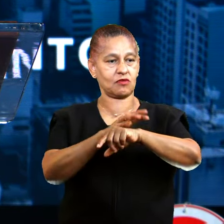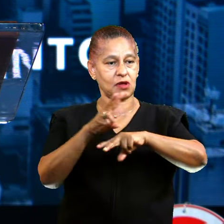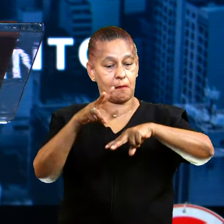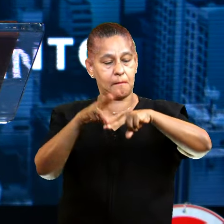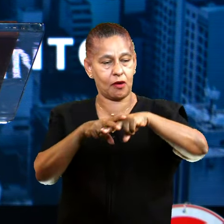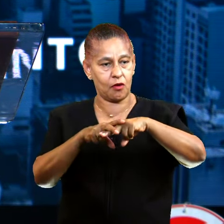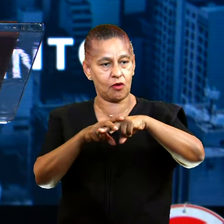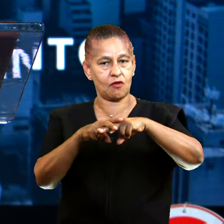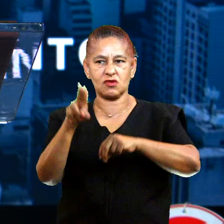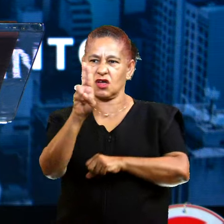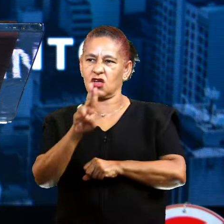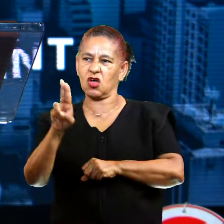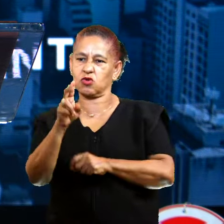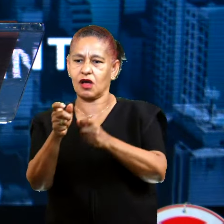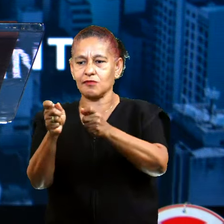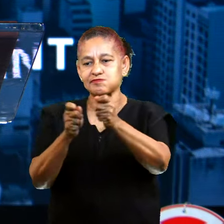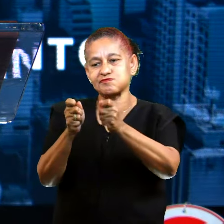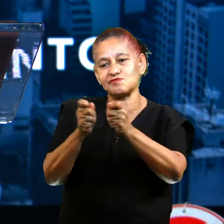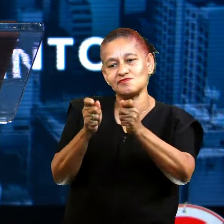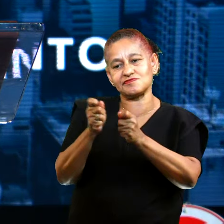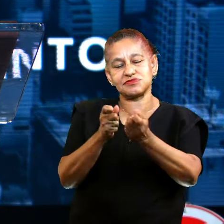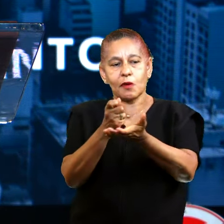usa ele de massa, de manobra.